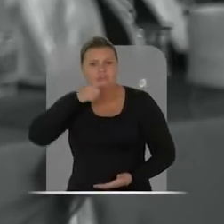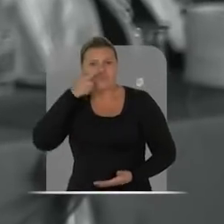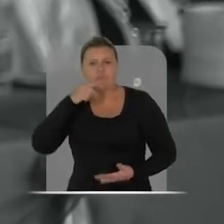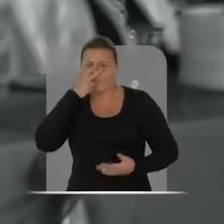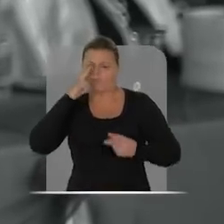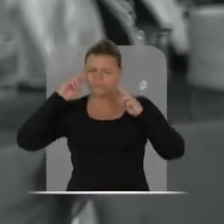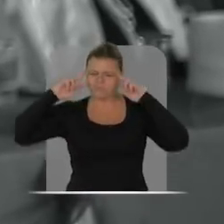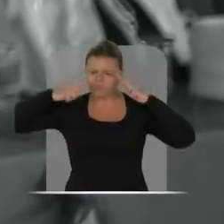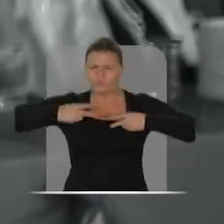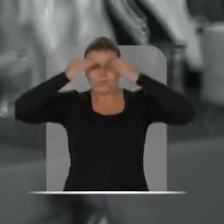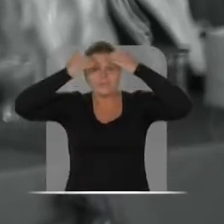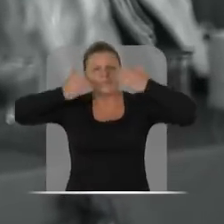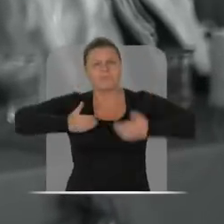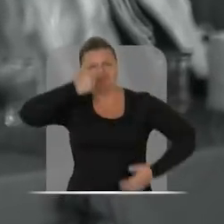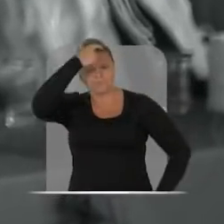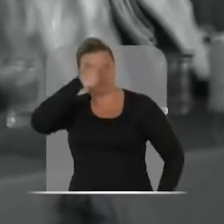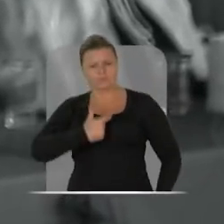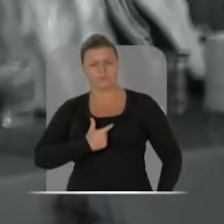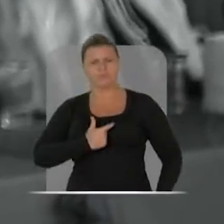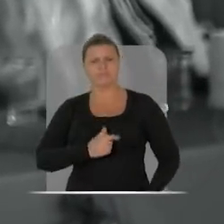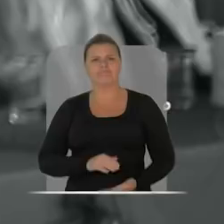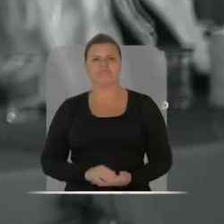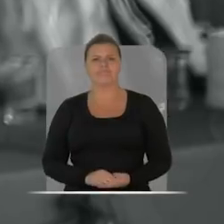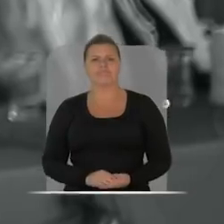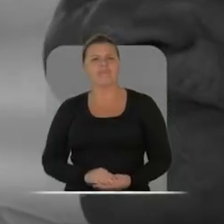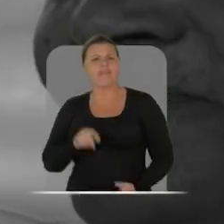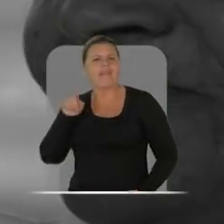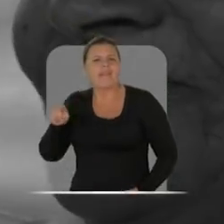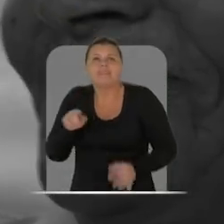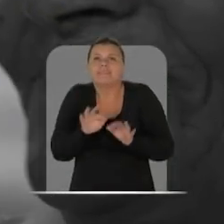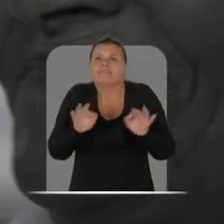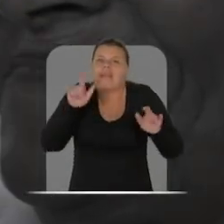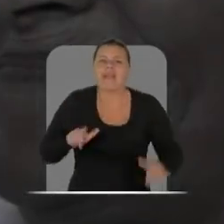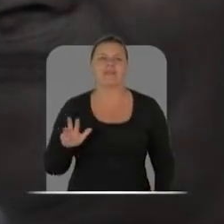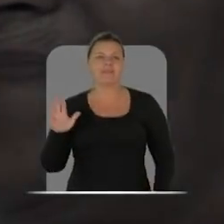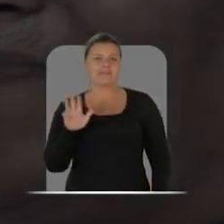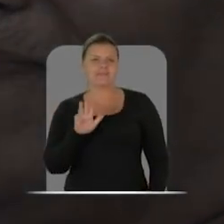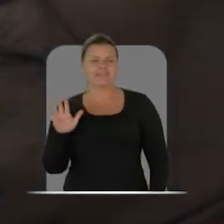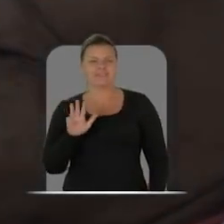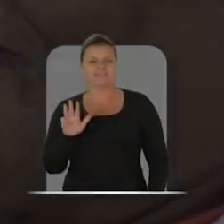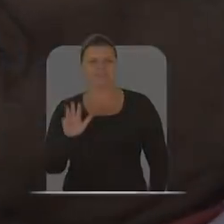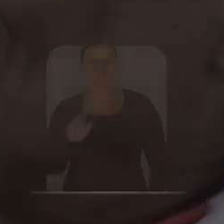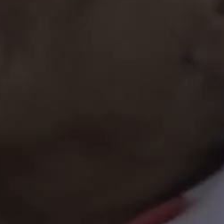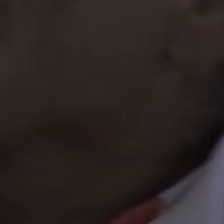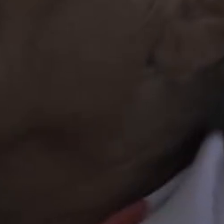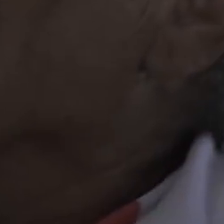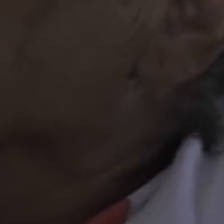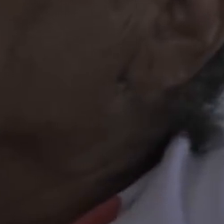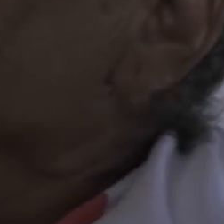A conseguiu ser bem enxergado como gente. Ele simplesmente é Lula.